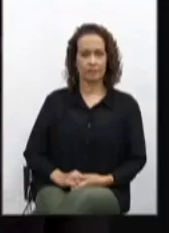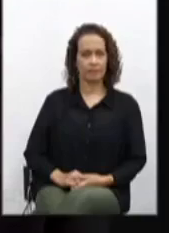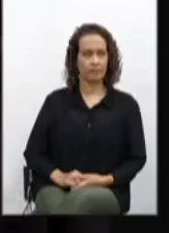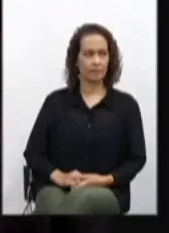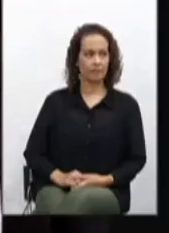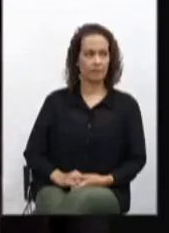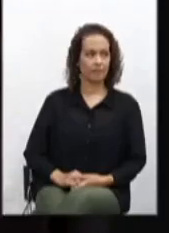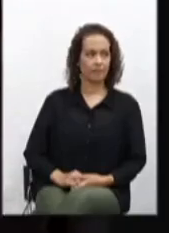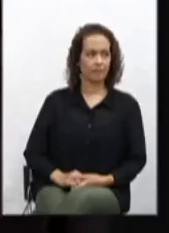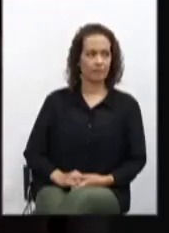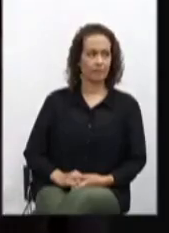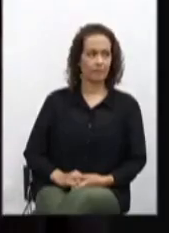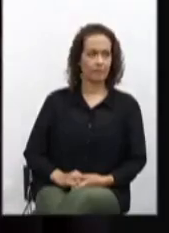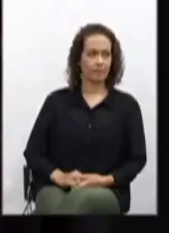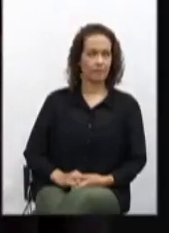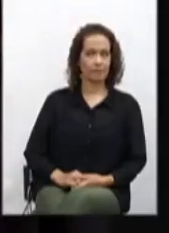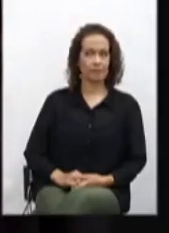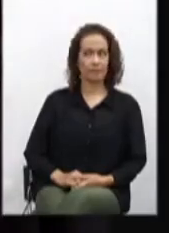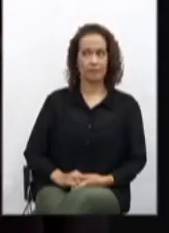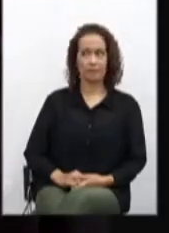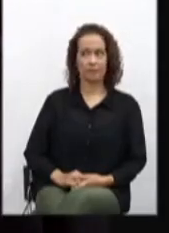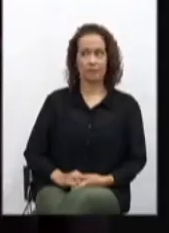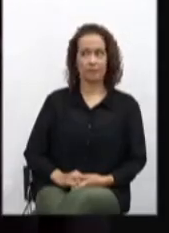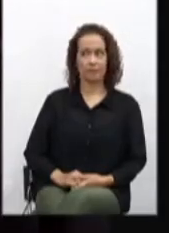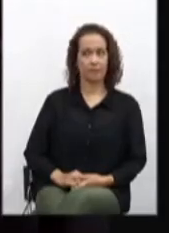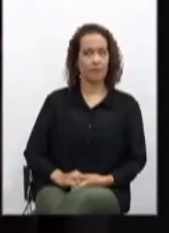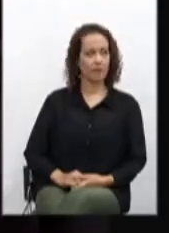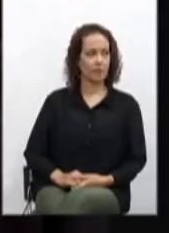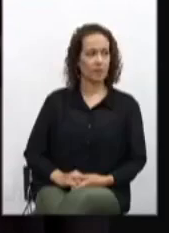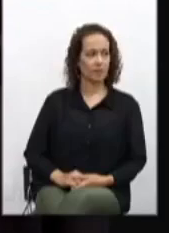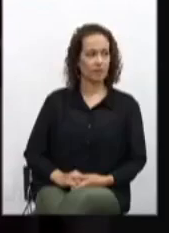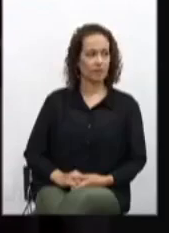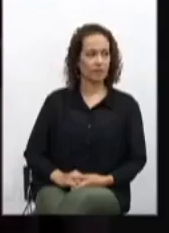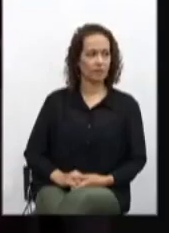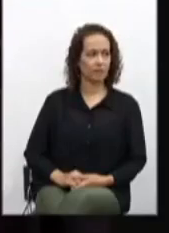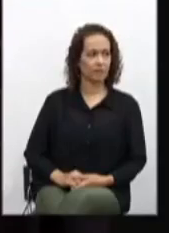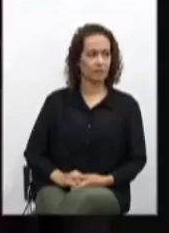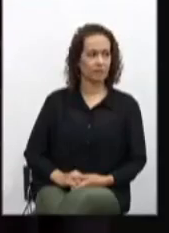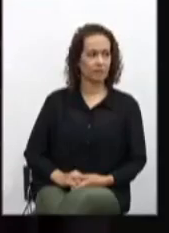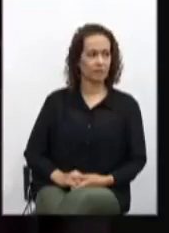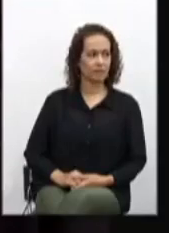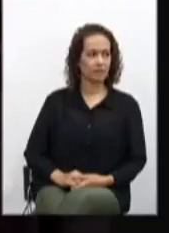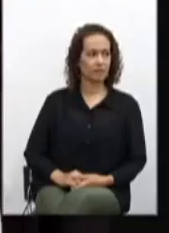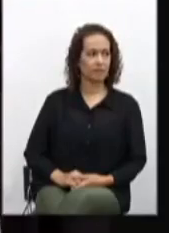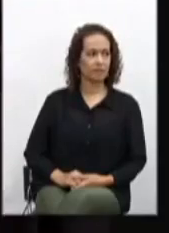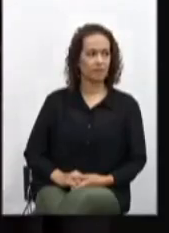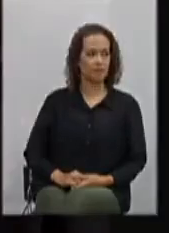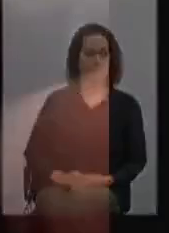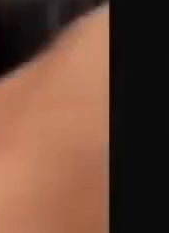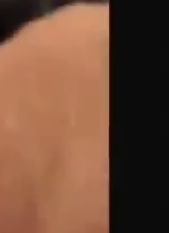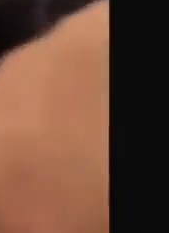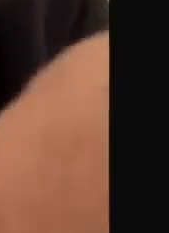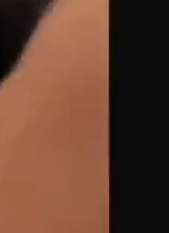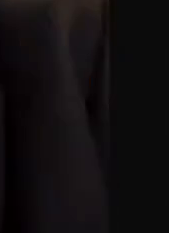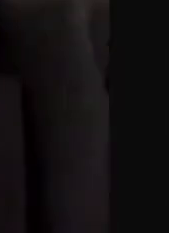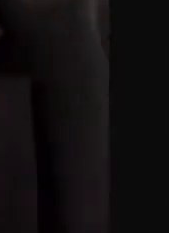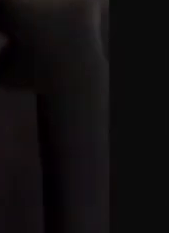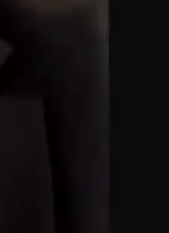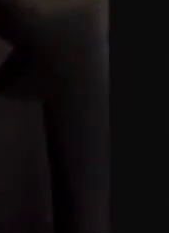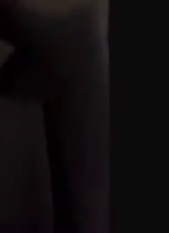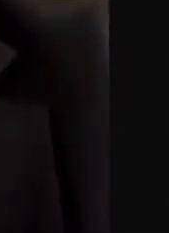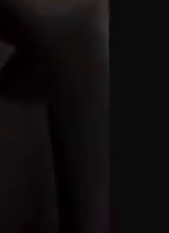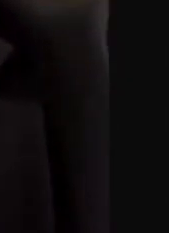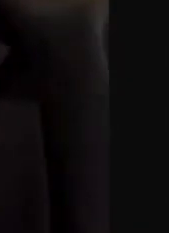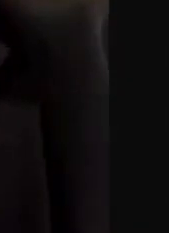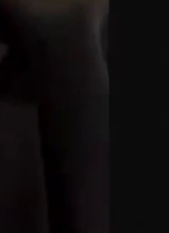cria as escolas bilíngues em libras e português na rede pública de autoria do deputado Zé Guilherme. Aprovado